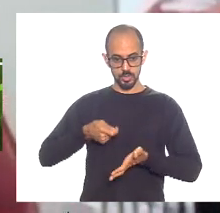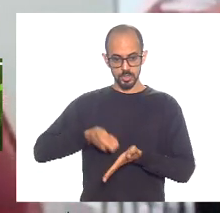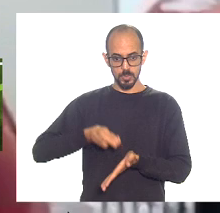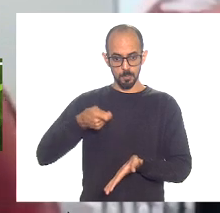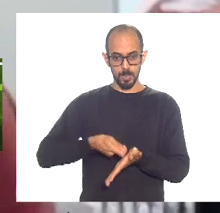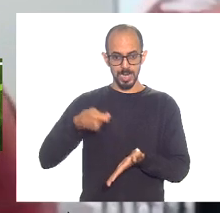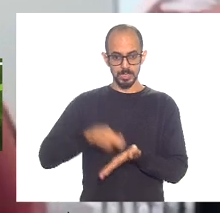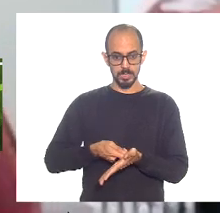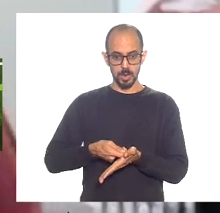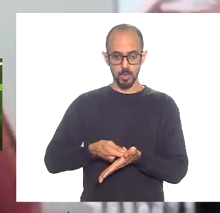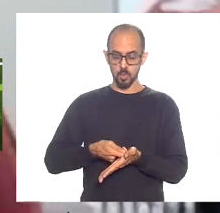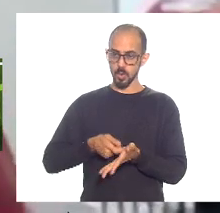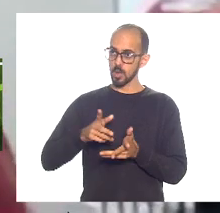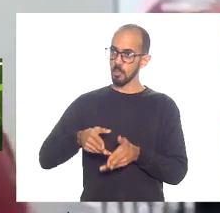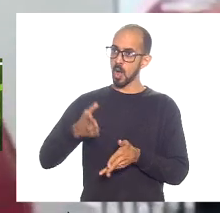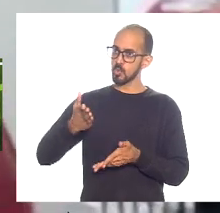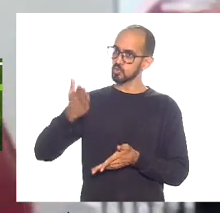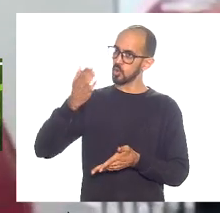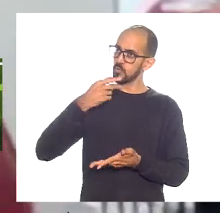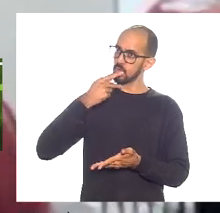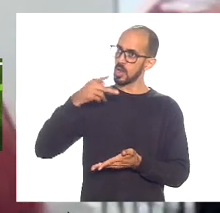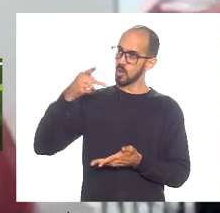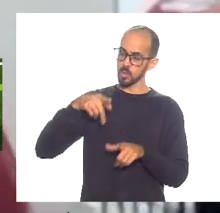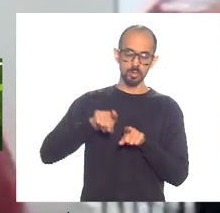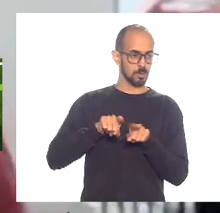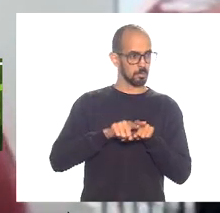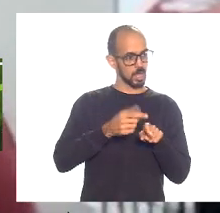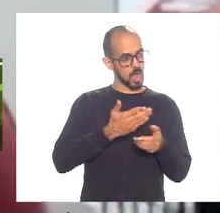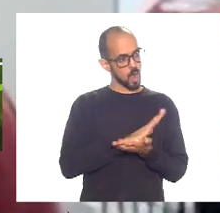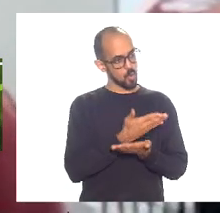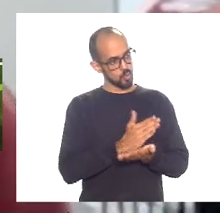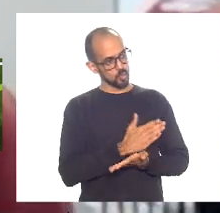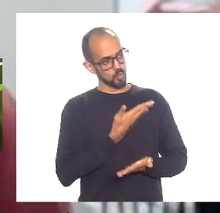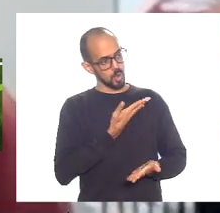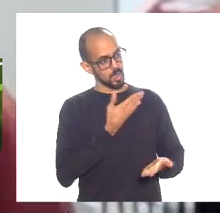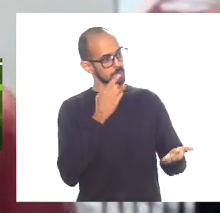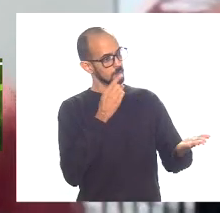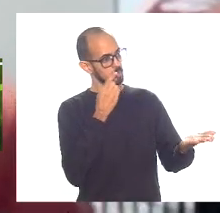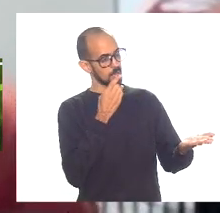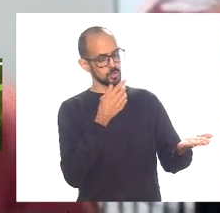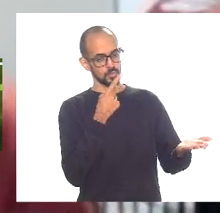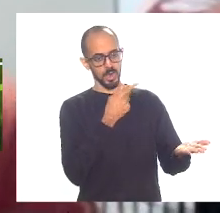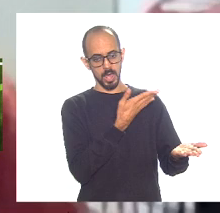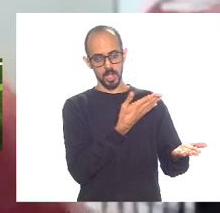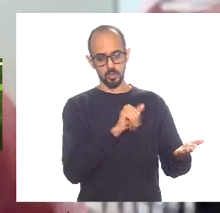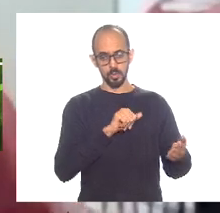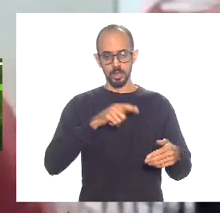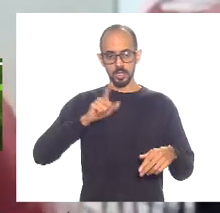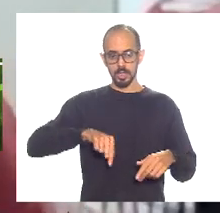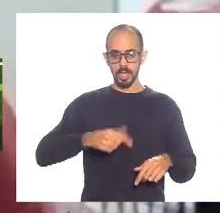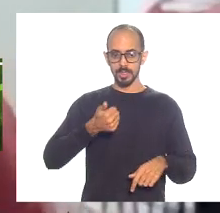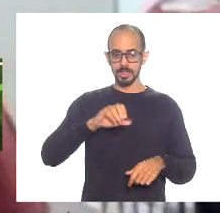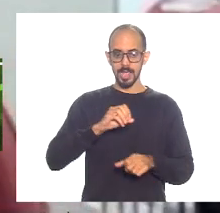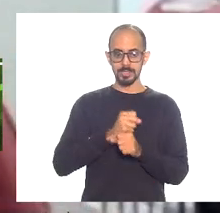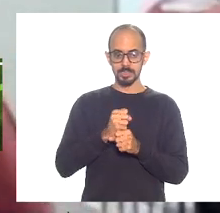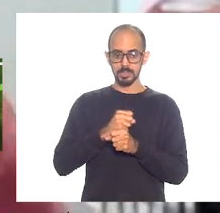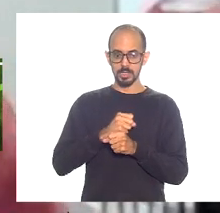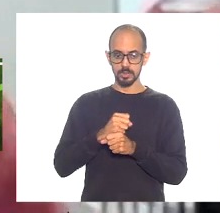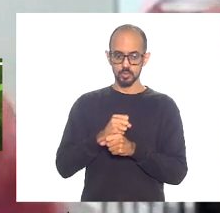vão fazer como disse o vossa excelência e alguns outros deputados disseram que vão fazer com que a gente acabe chegando a dez anos